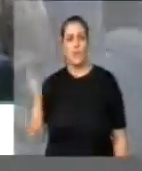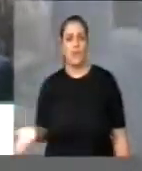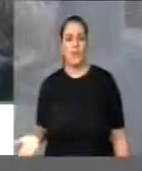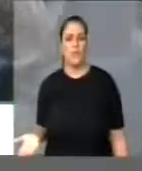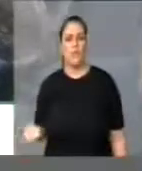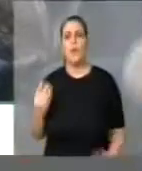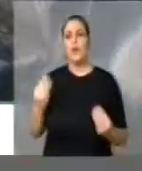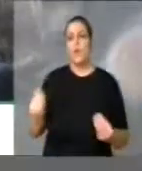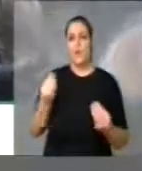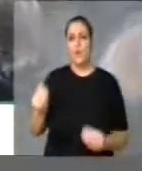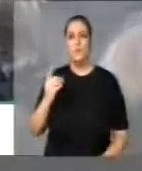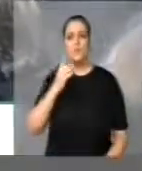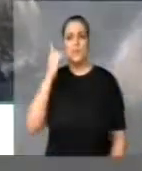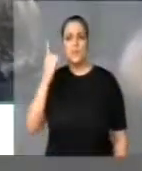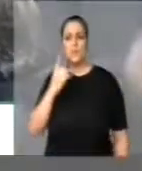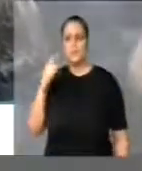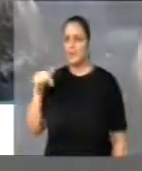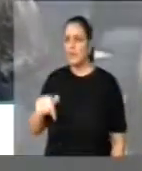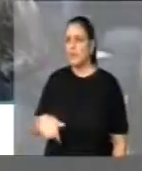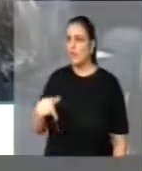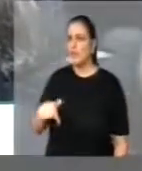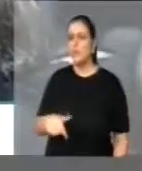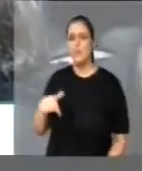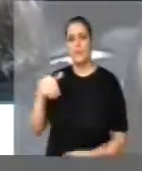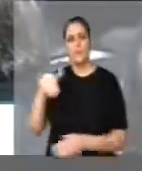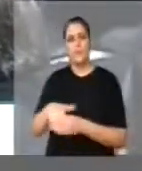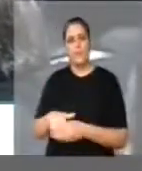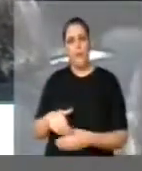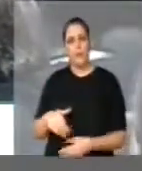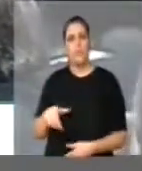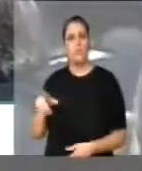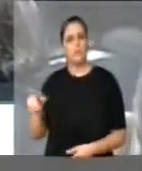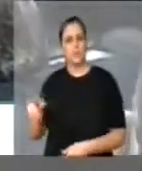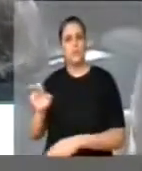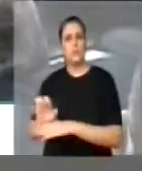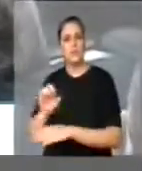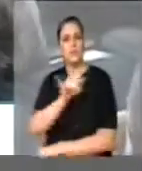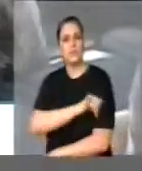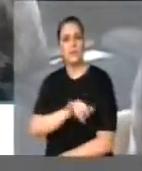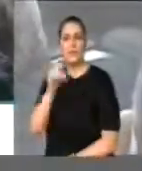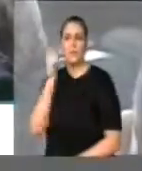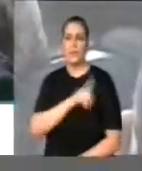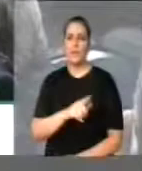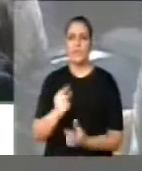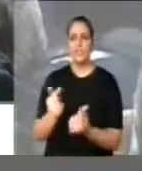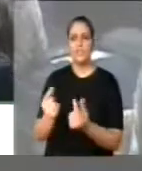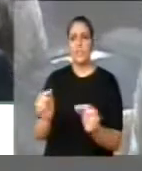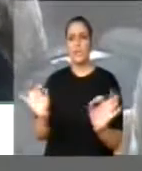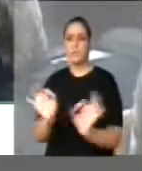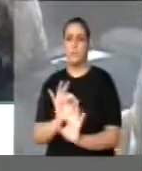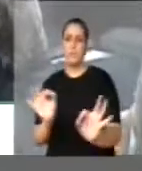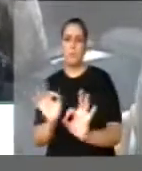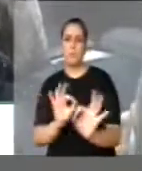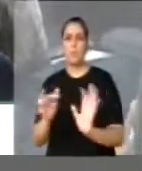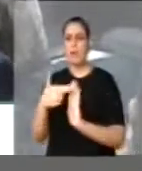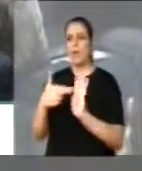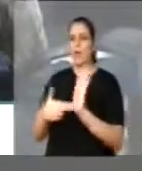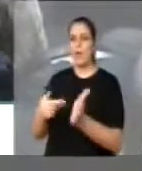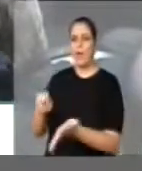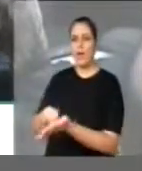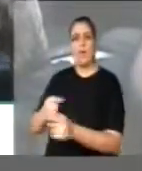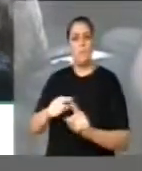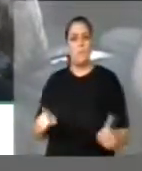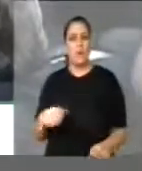vota nesse plenário para que no Rio de Janeiro chegue recurso federal sem contrapartida, dinheiro esse que está fazendo